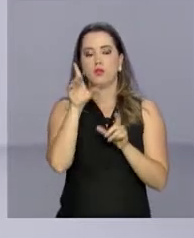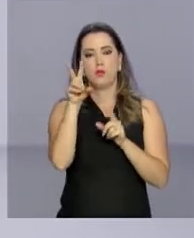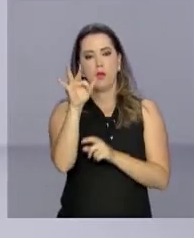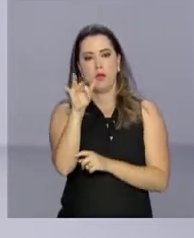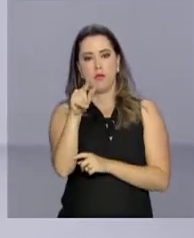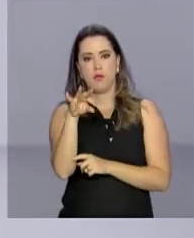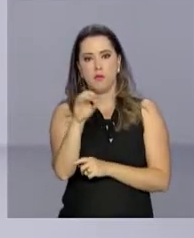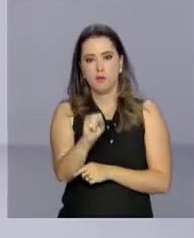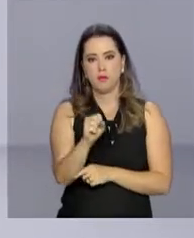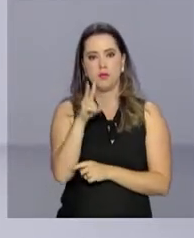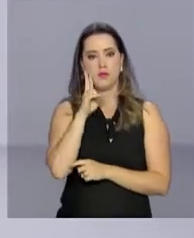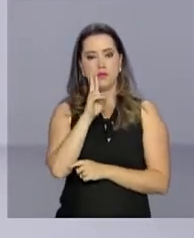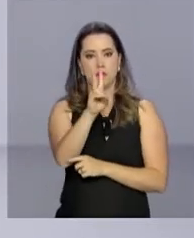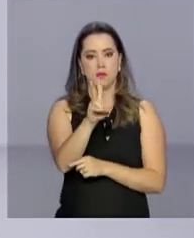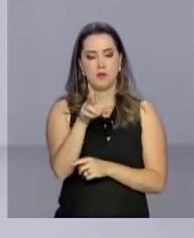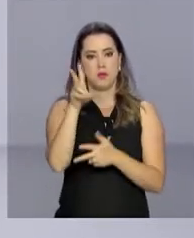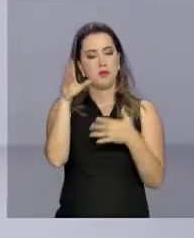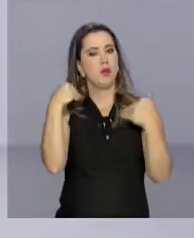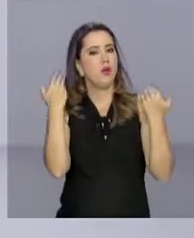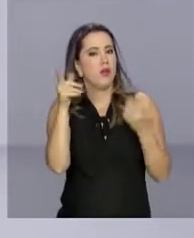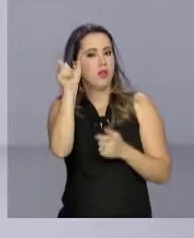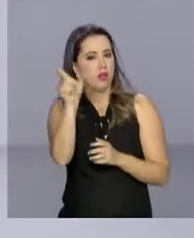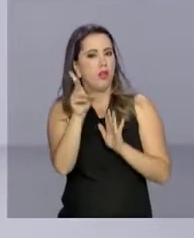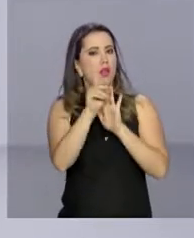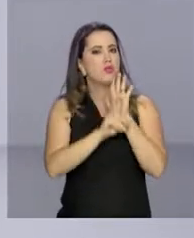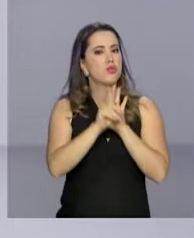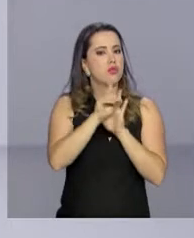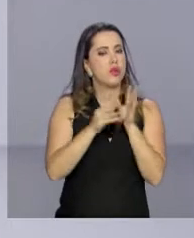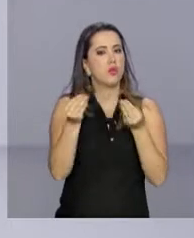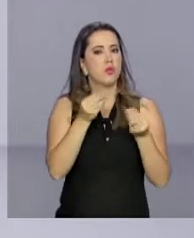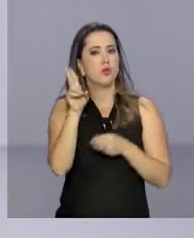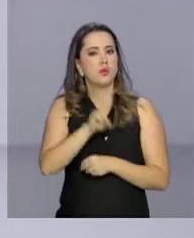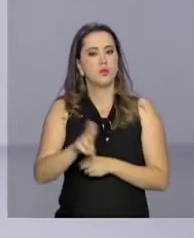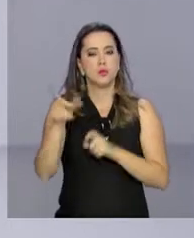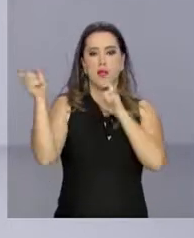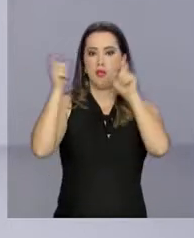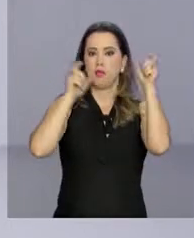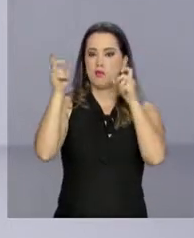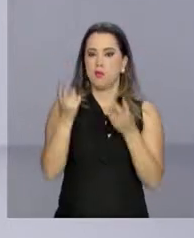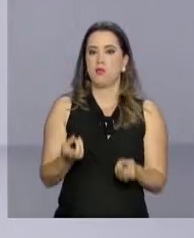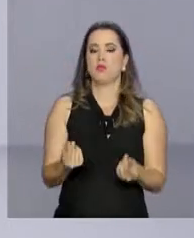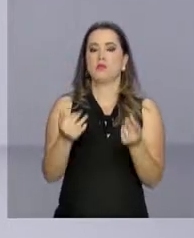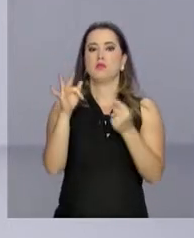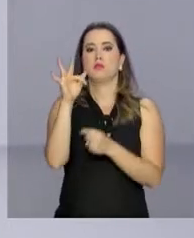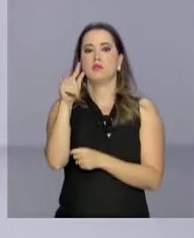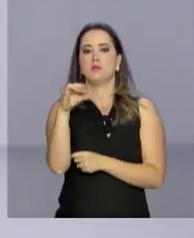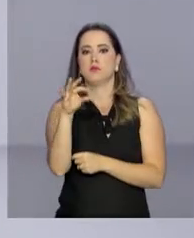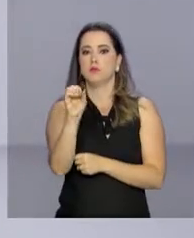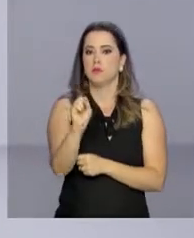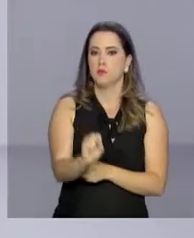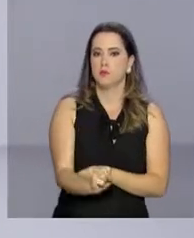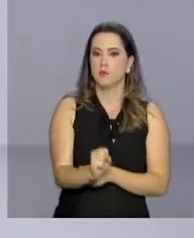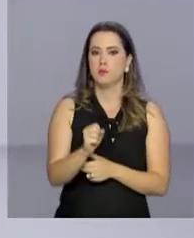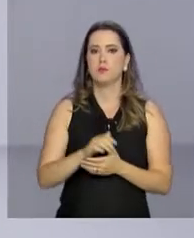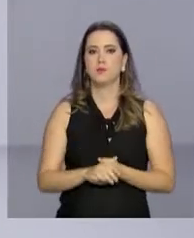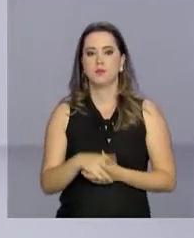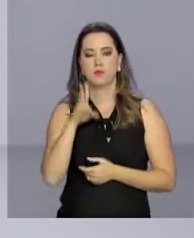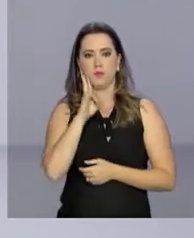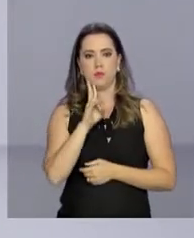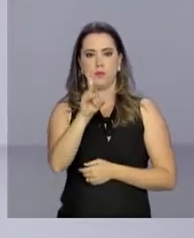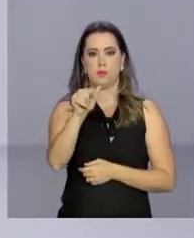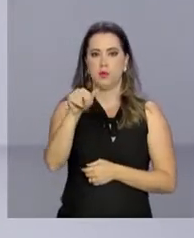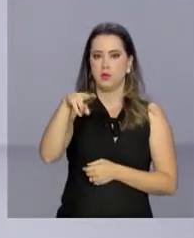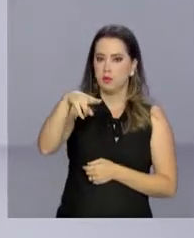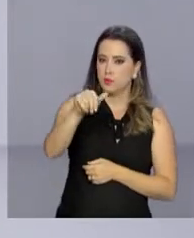FGTS. Você vai saber quem tem, como usar e como ficar atento aos valores do Fundo de Garantia do Tempo de Serviço.